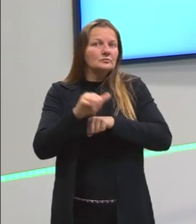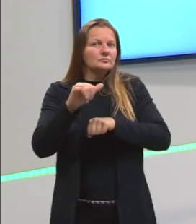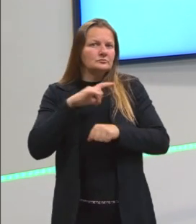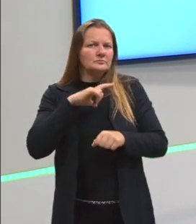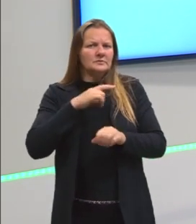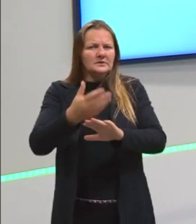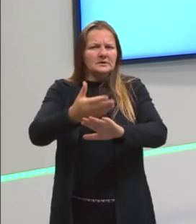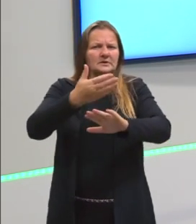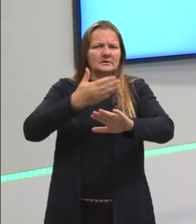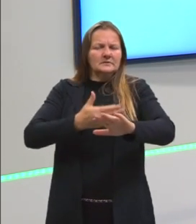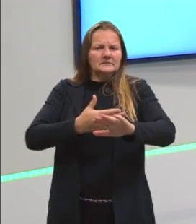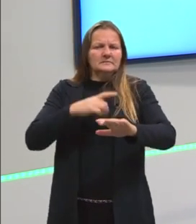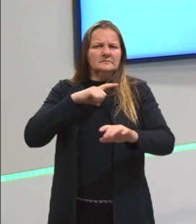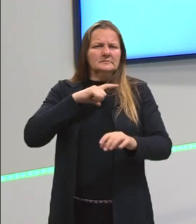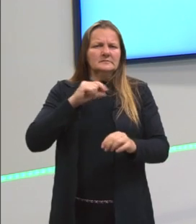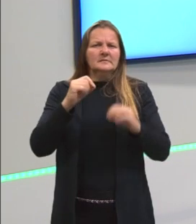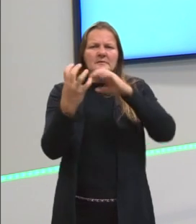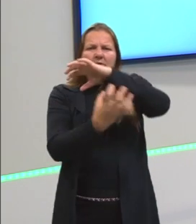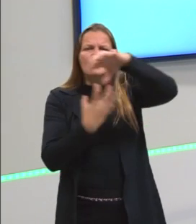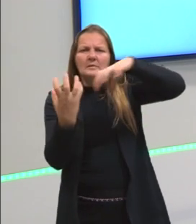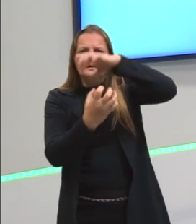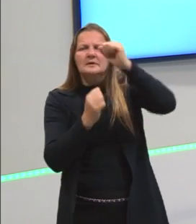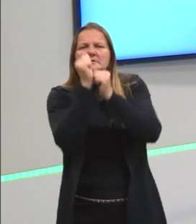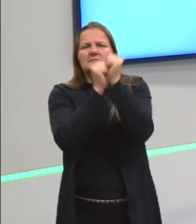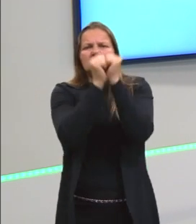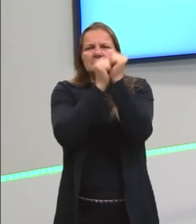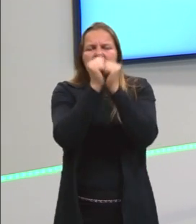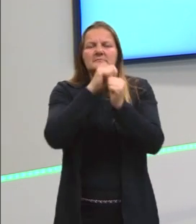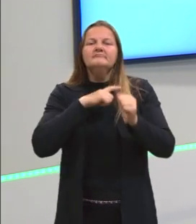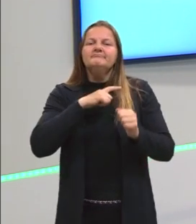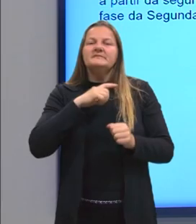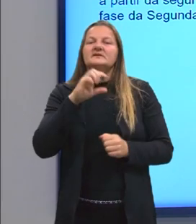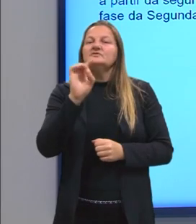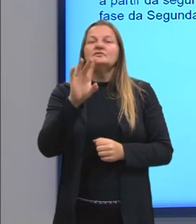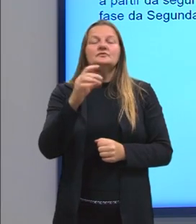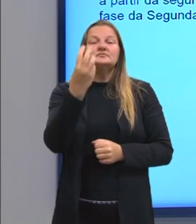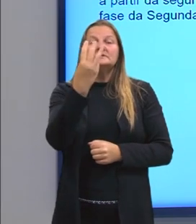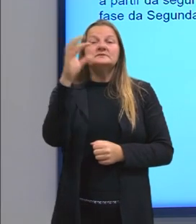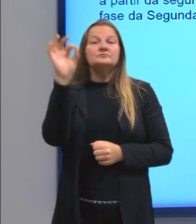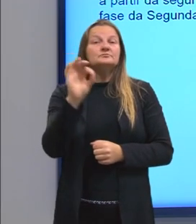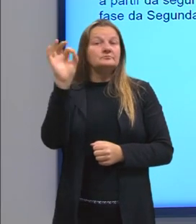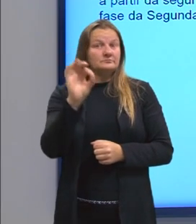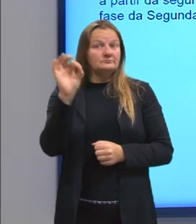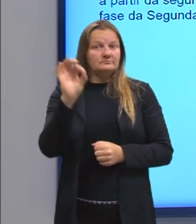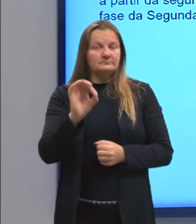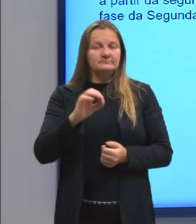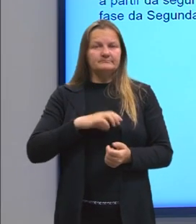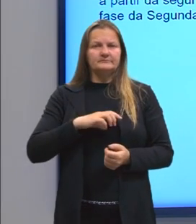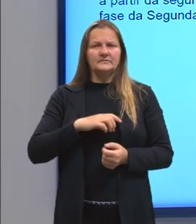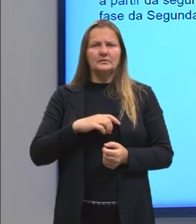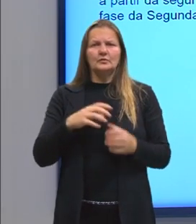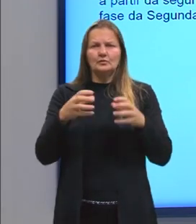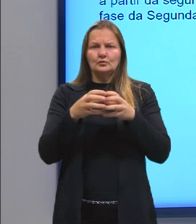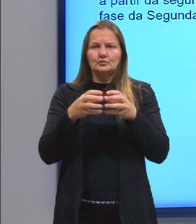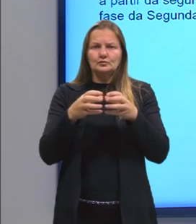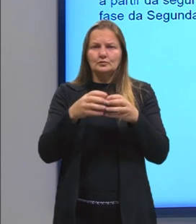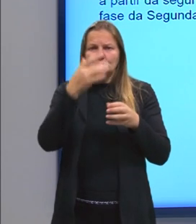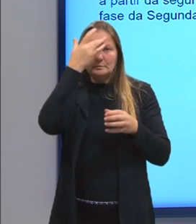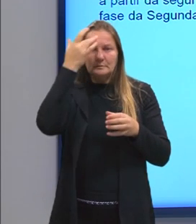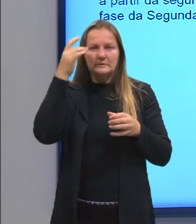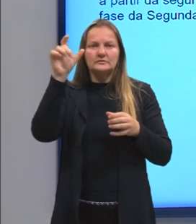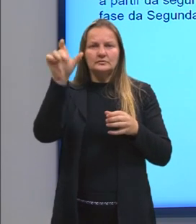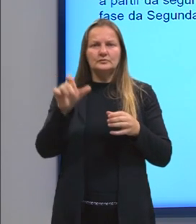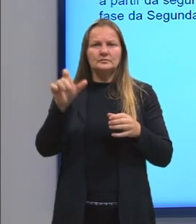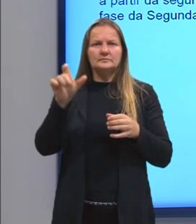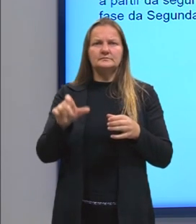um pouco antes aí da Revolução Industrial, nós tínhamos apenas 3% da nossa galera aí, do nosso